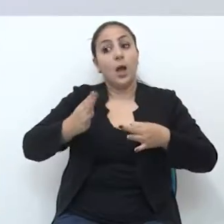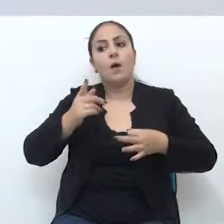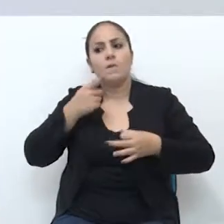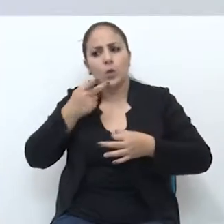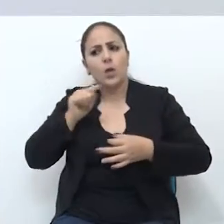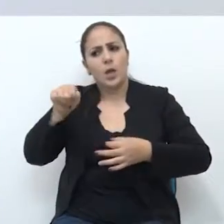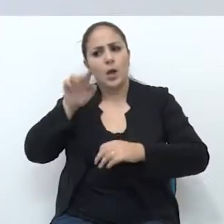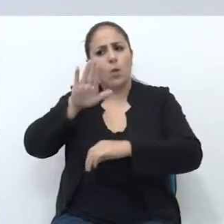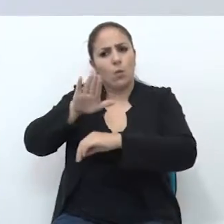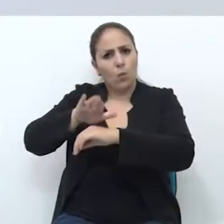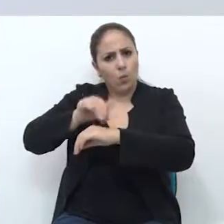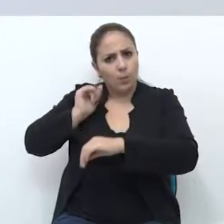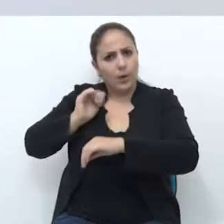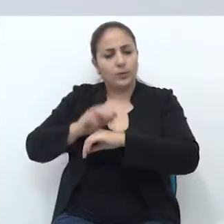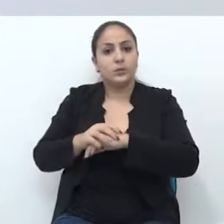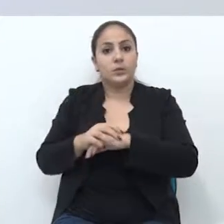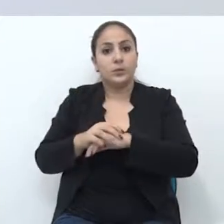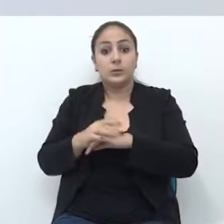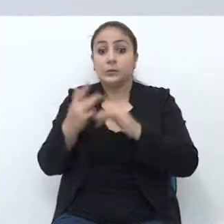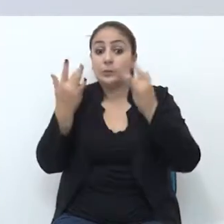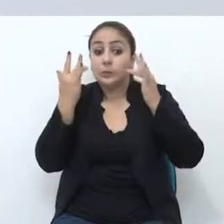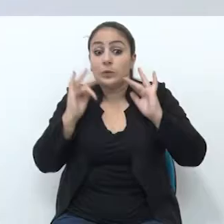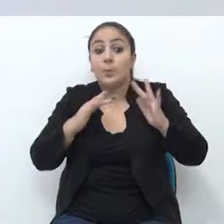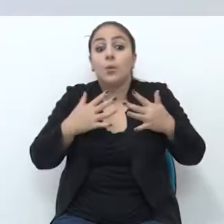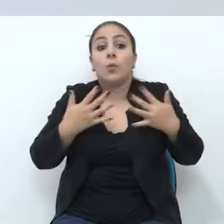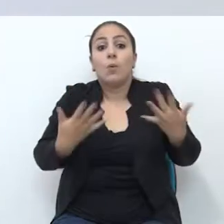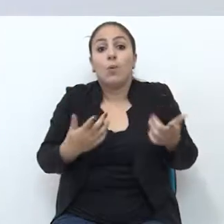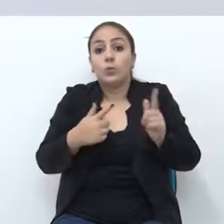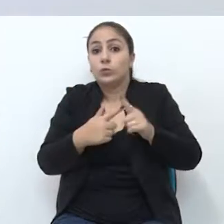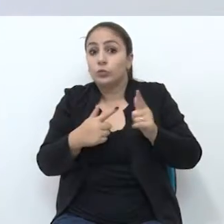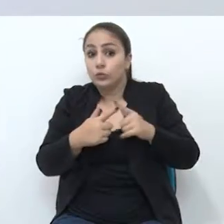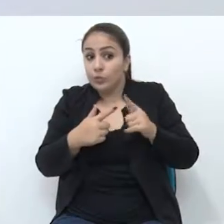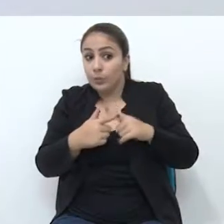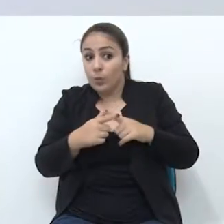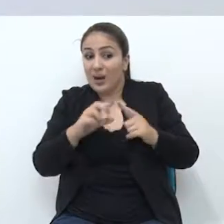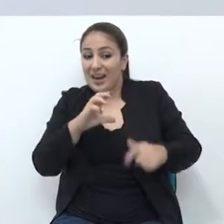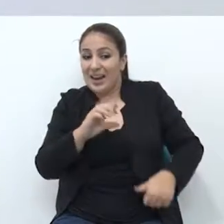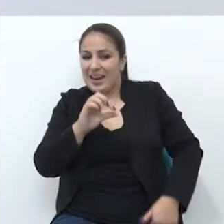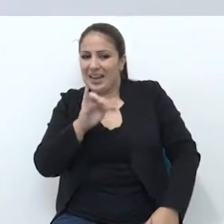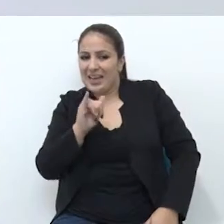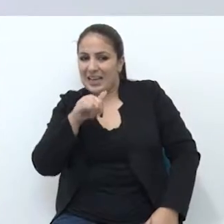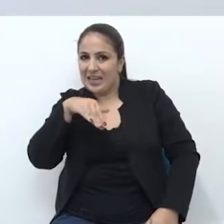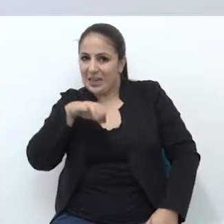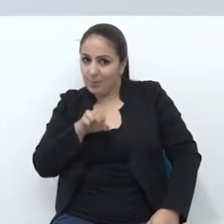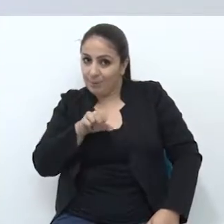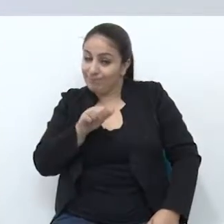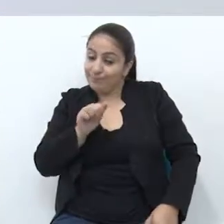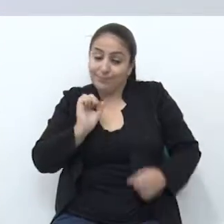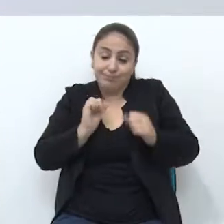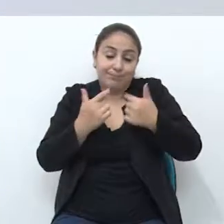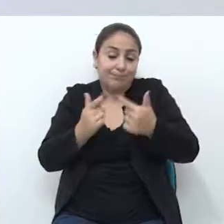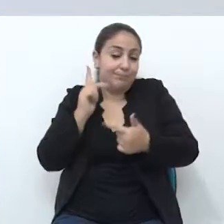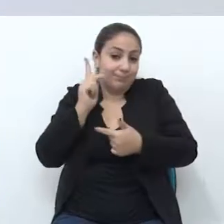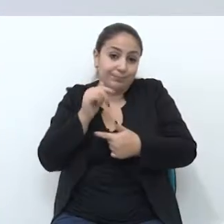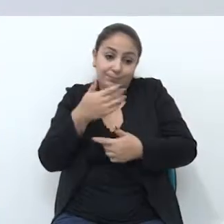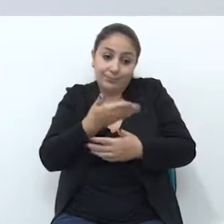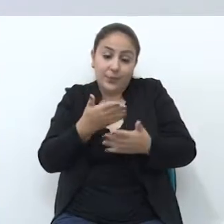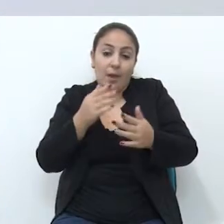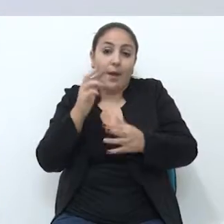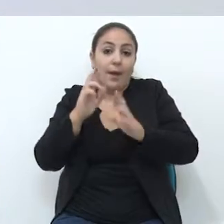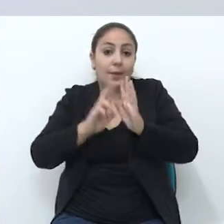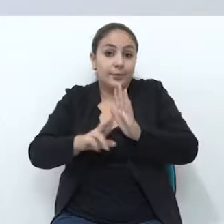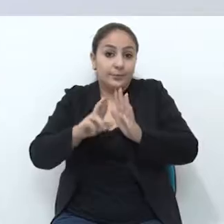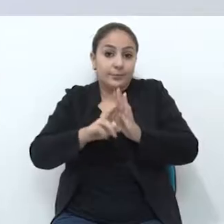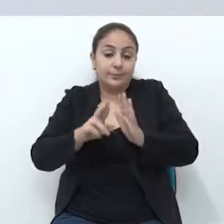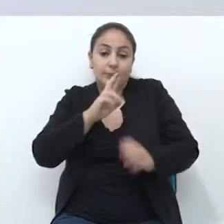Aí não aparece muito bem o crime que Ele foi culpado, mas é um aspecto político-religioso, né? E